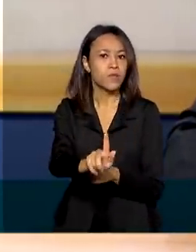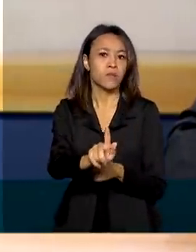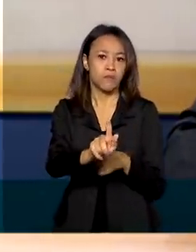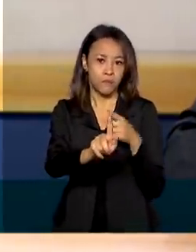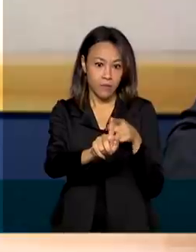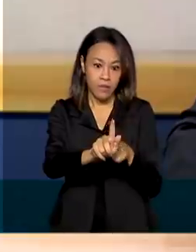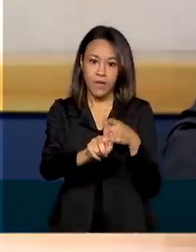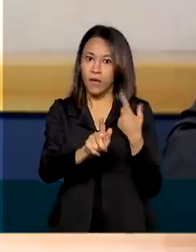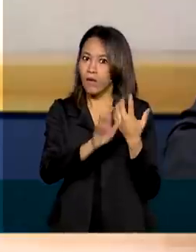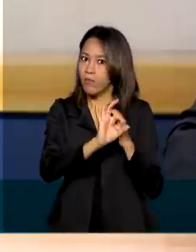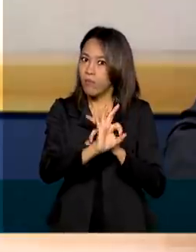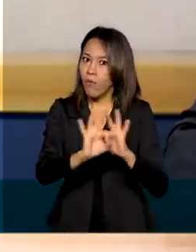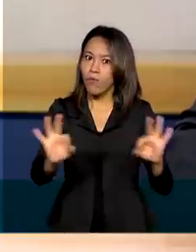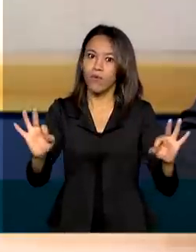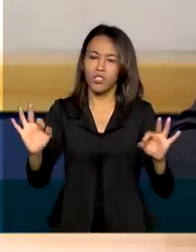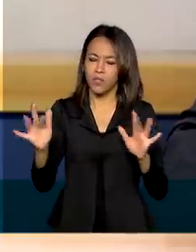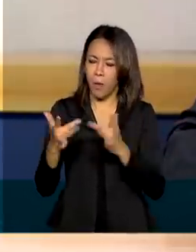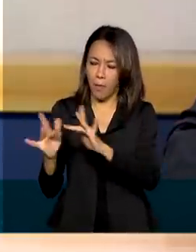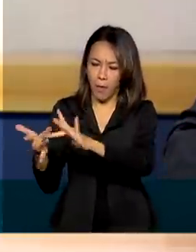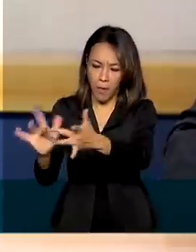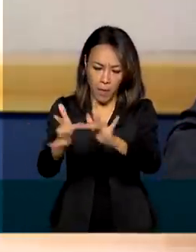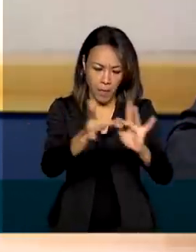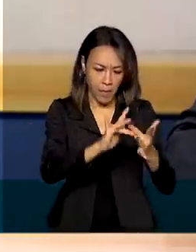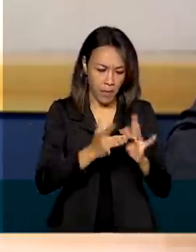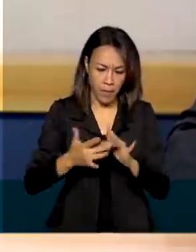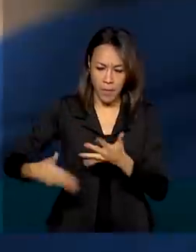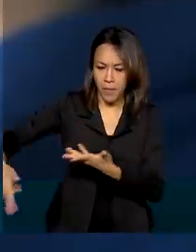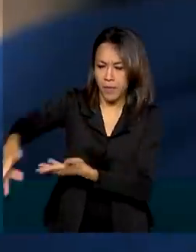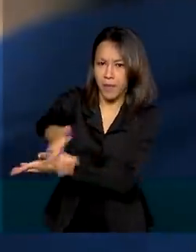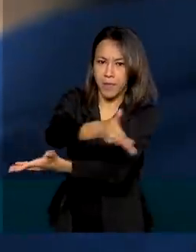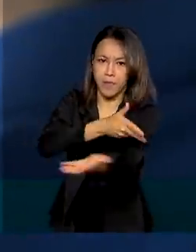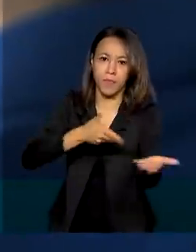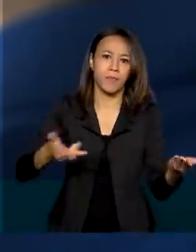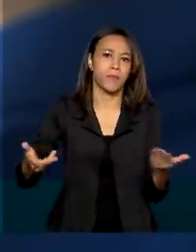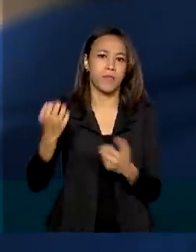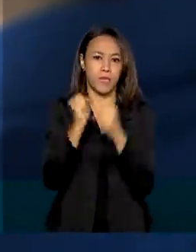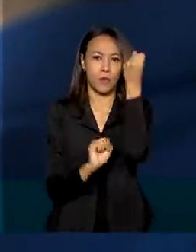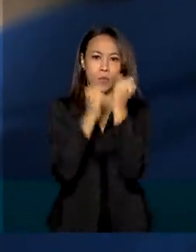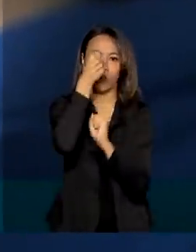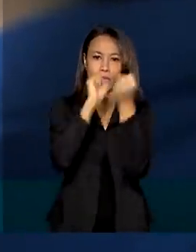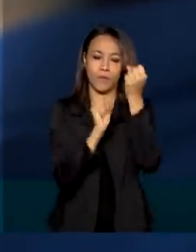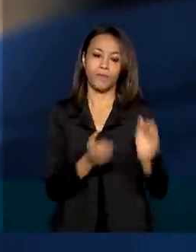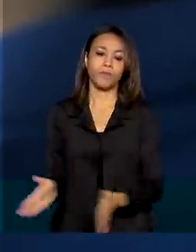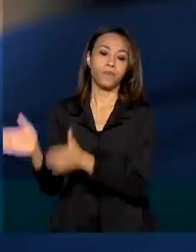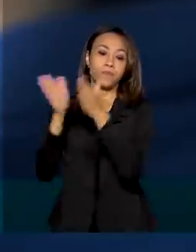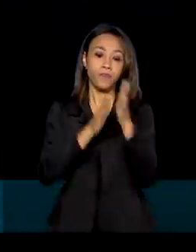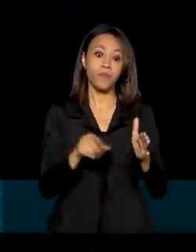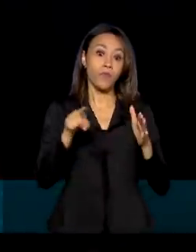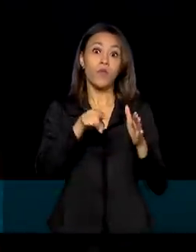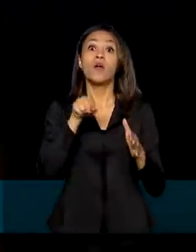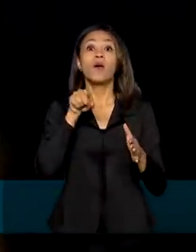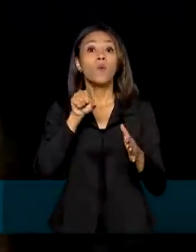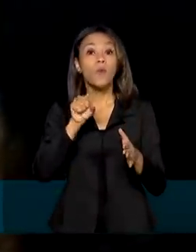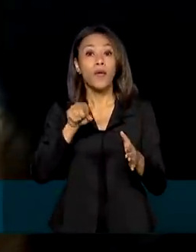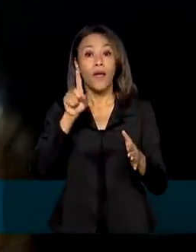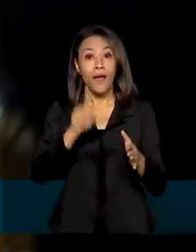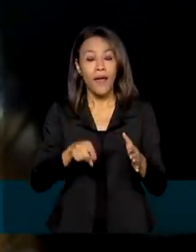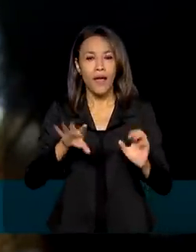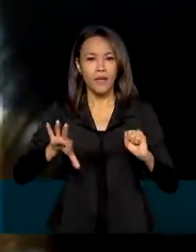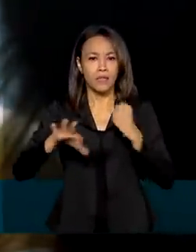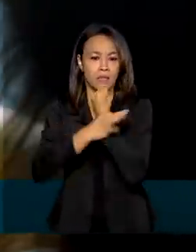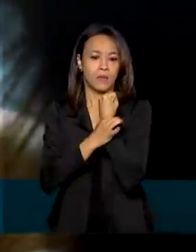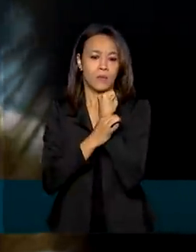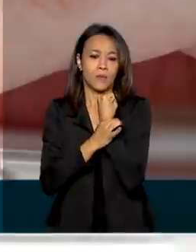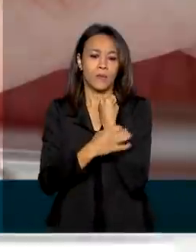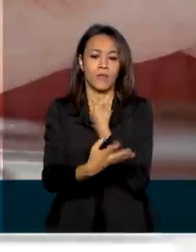com toda a empresa, com toda a cadeia produtiva. Um dos destaques da tecnologia 5G será a rede segura do